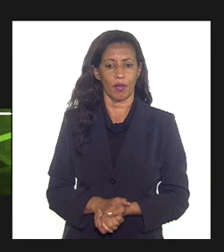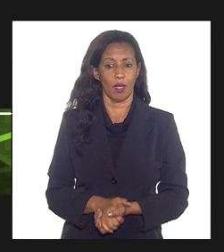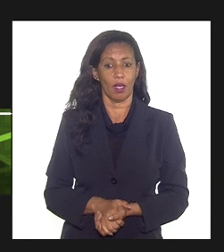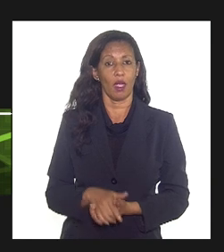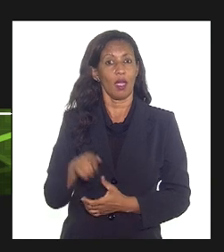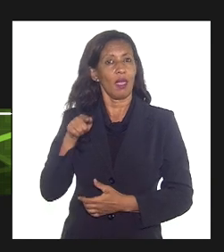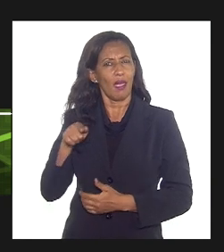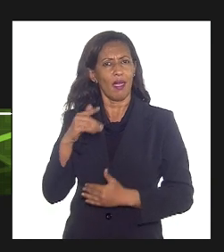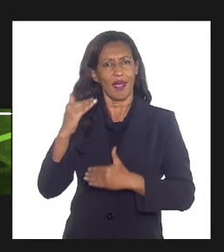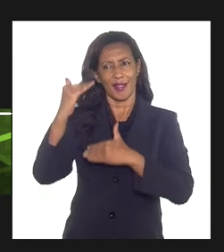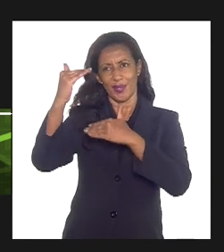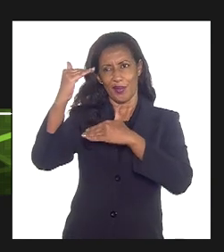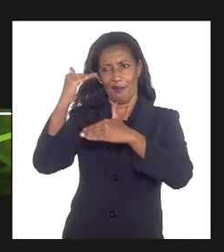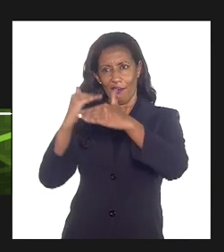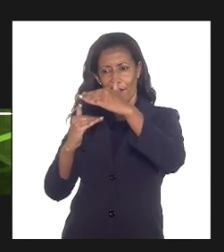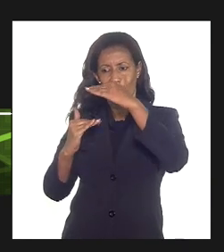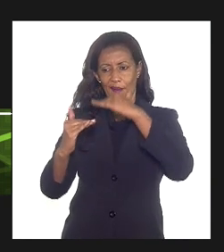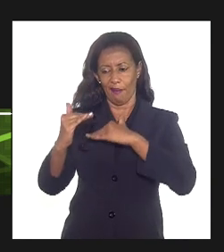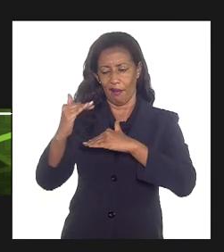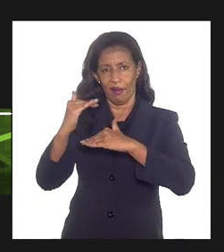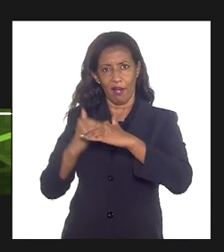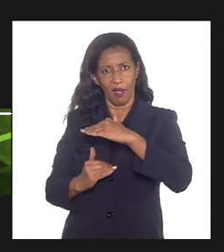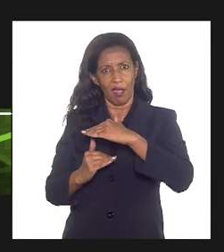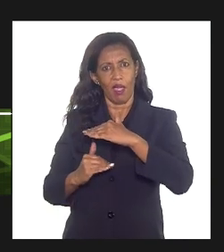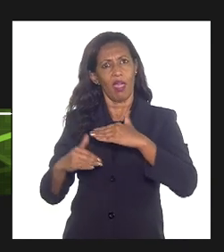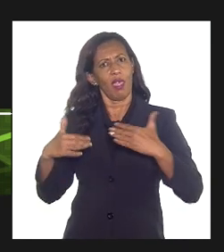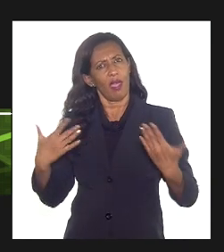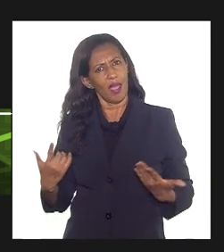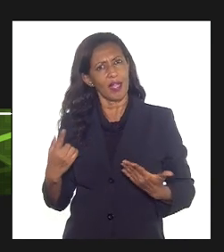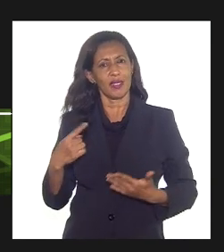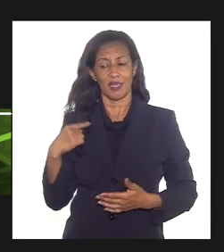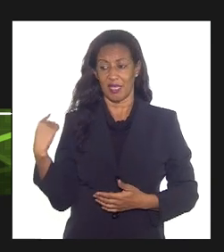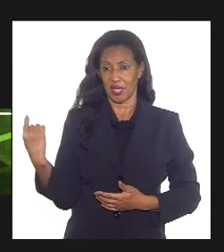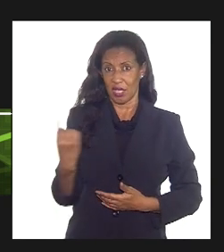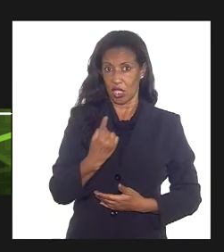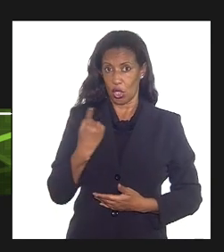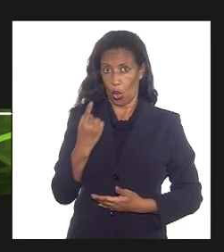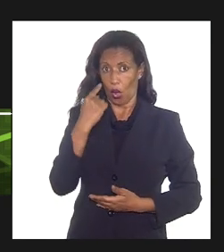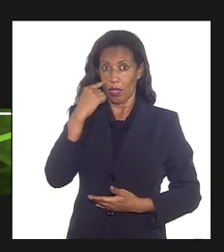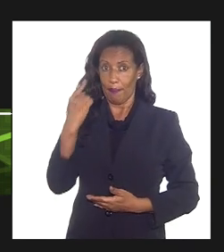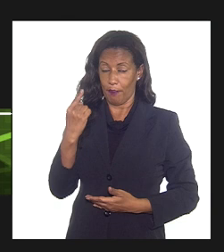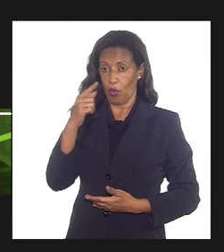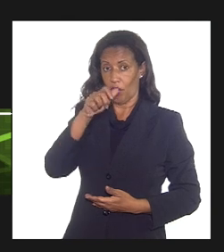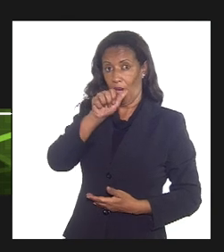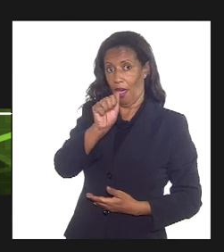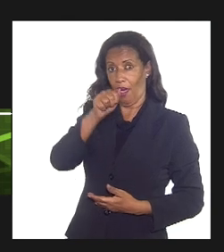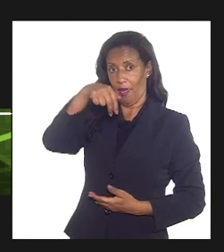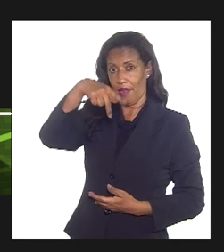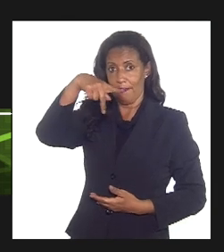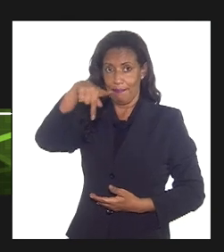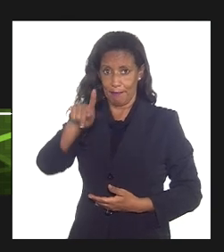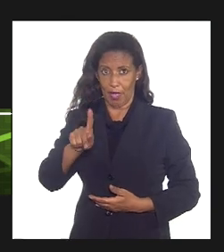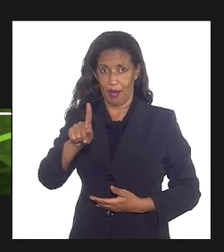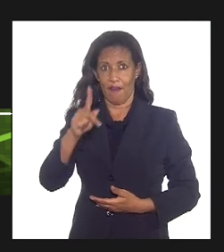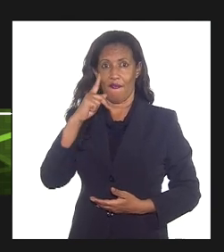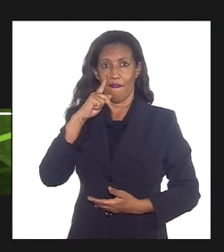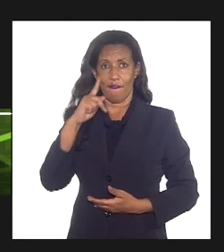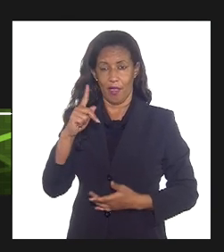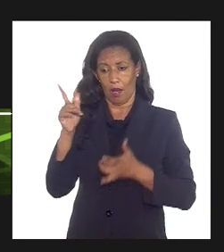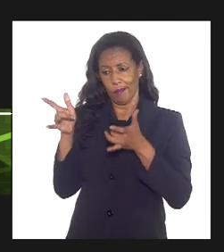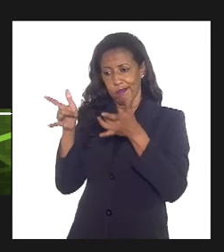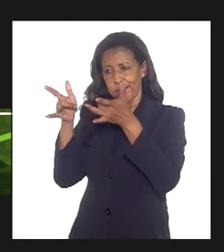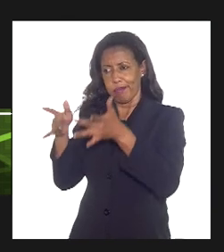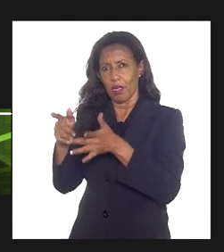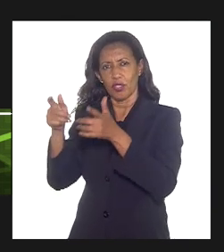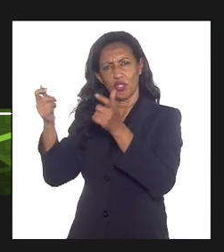processo, e é assim que nós, eventualmente, pós aprovação da ANP, desta provisão de abandono